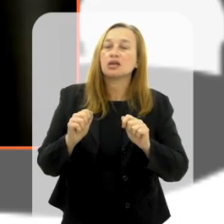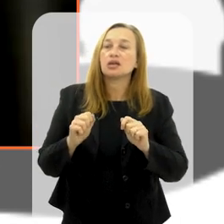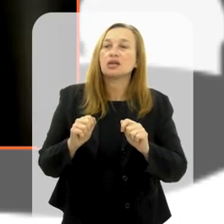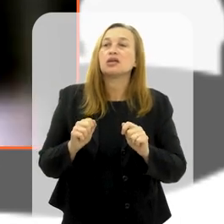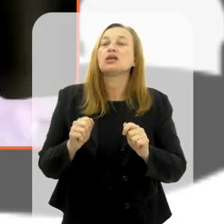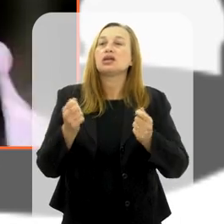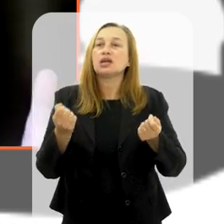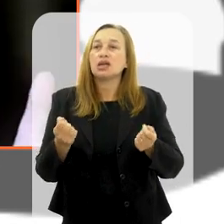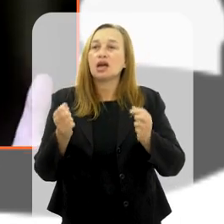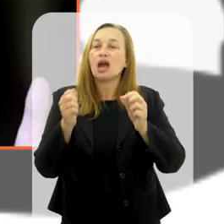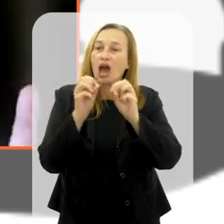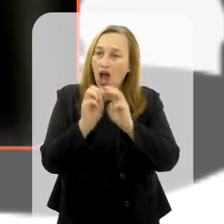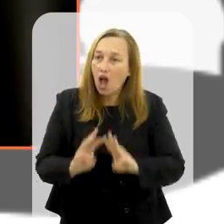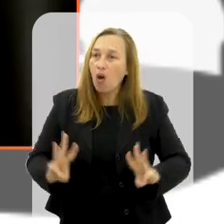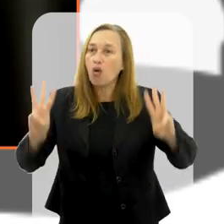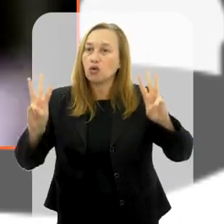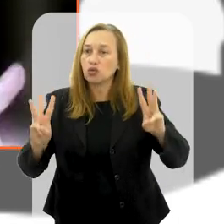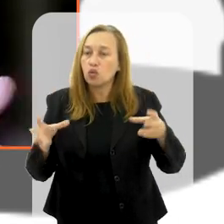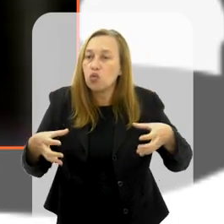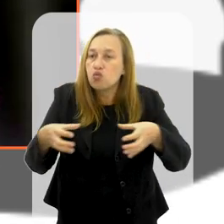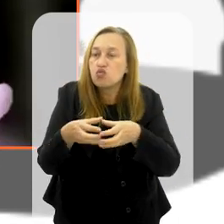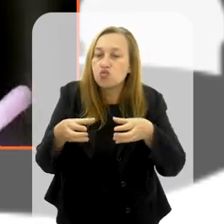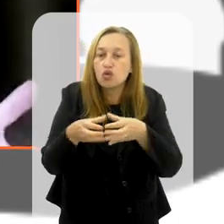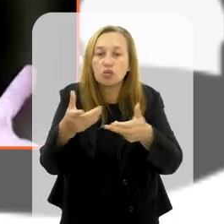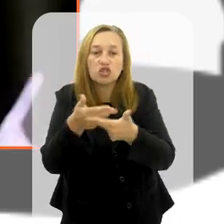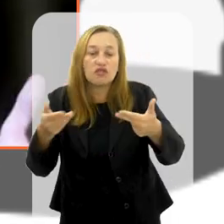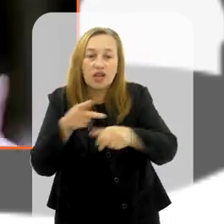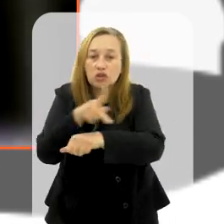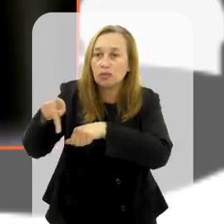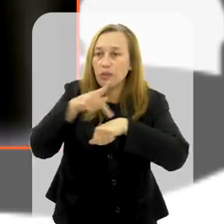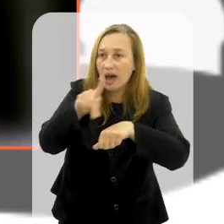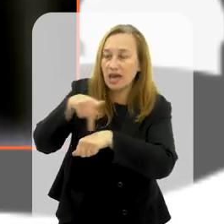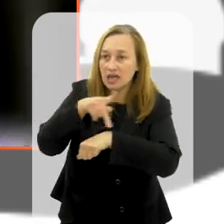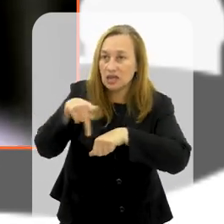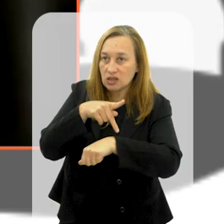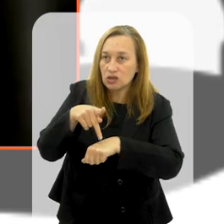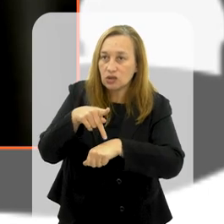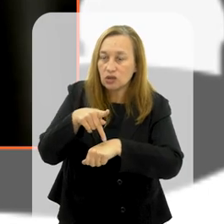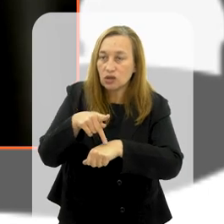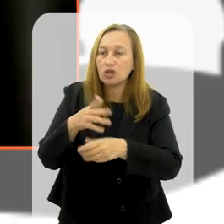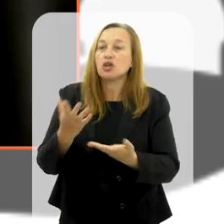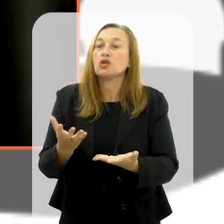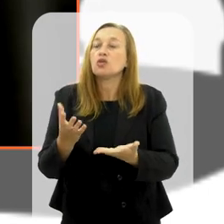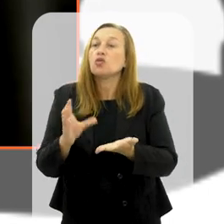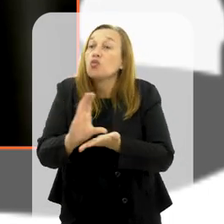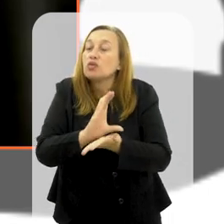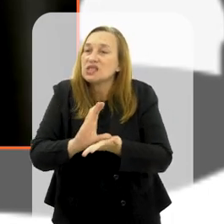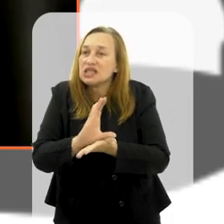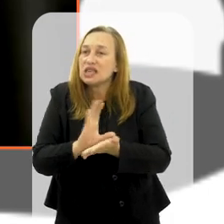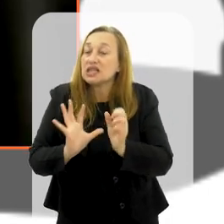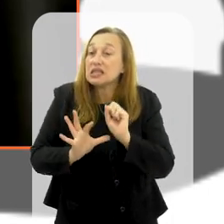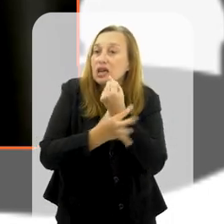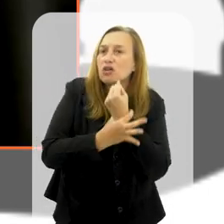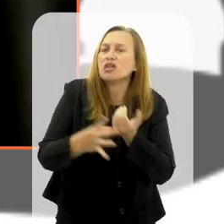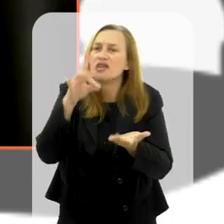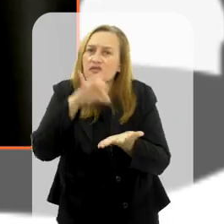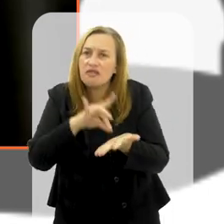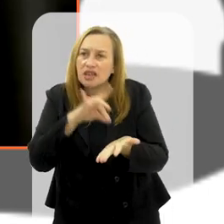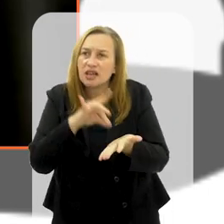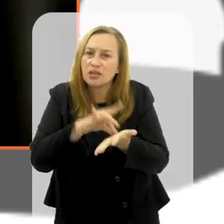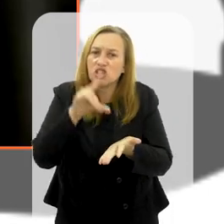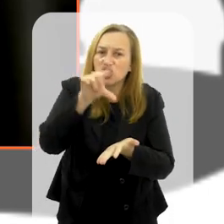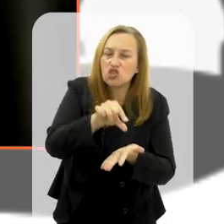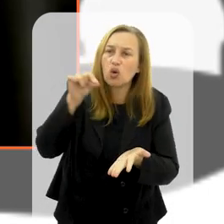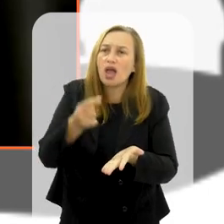Assembleia Geral das Nações Unidas ser composta pela imensa maioria dos países do mundo, o Conselho de Segurança, que é quem realmente